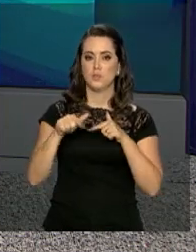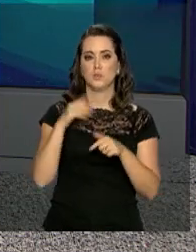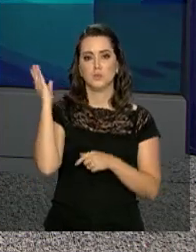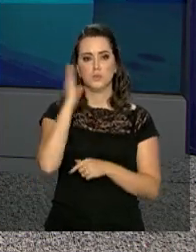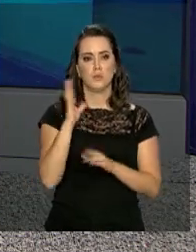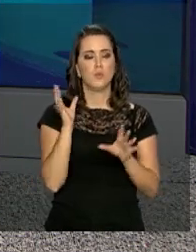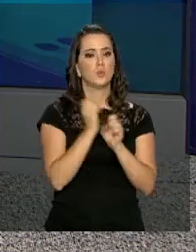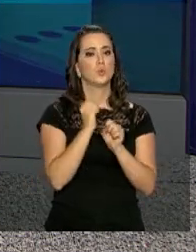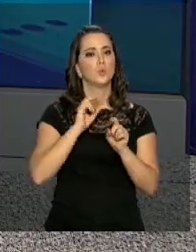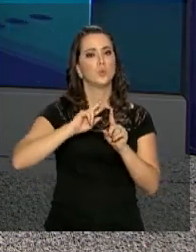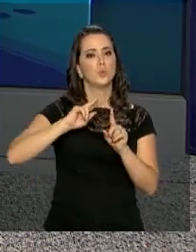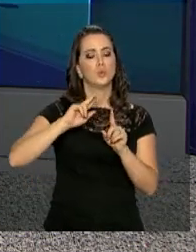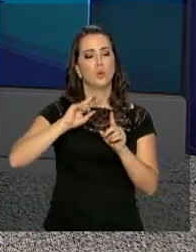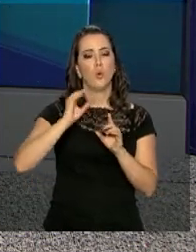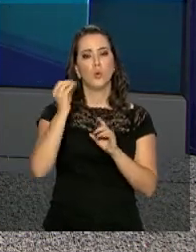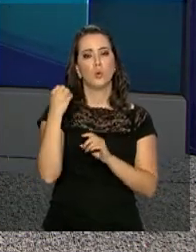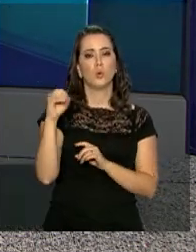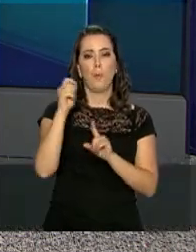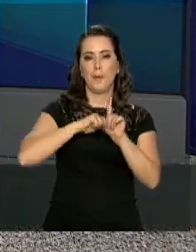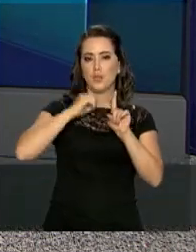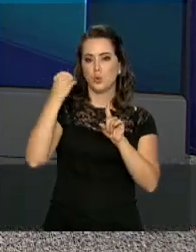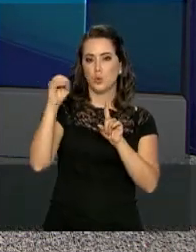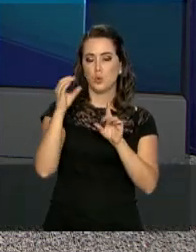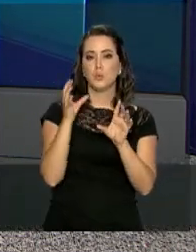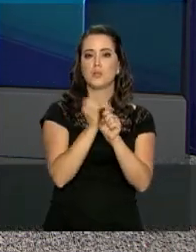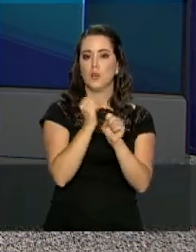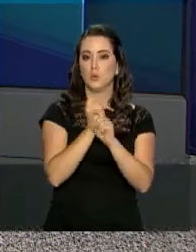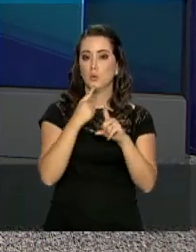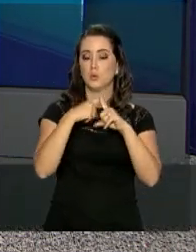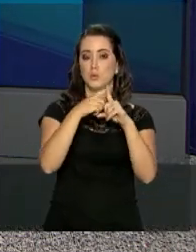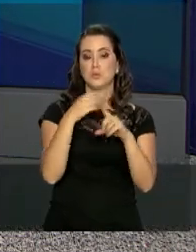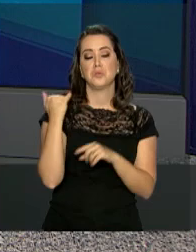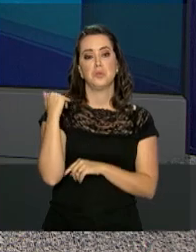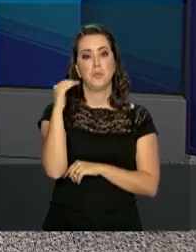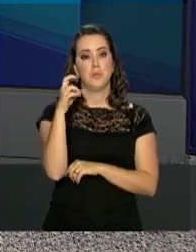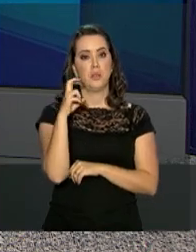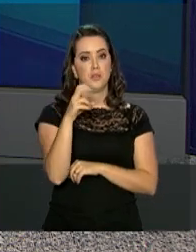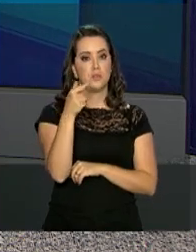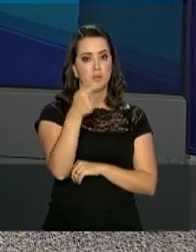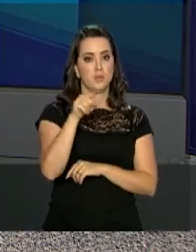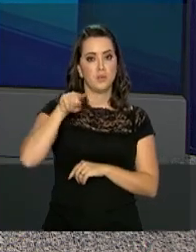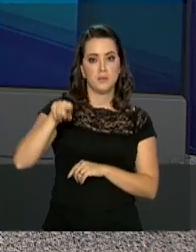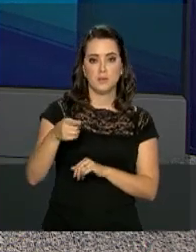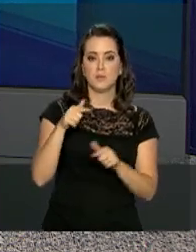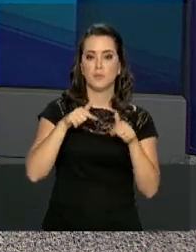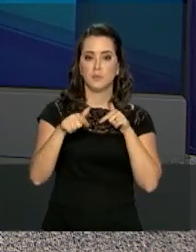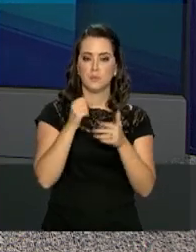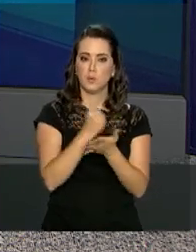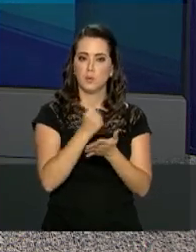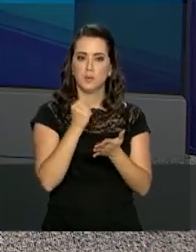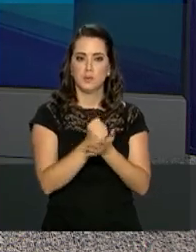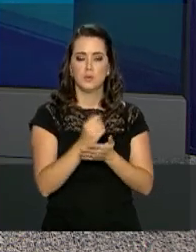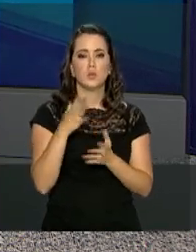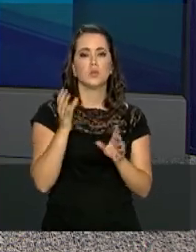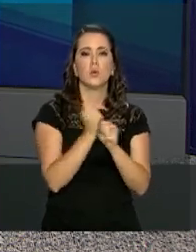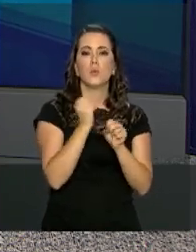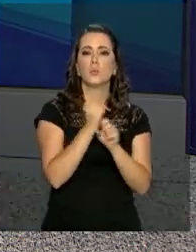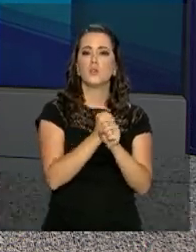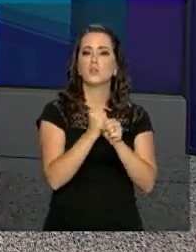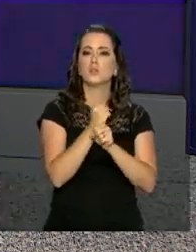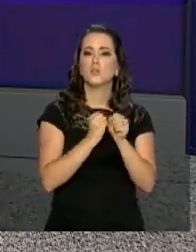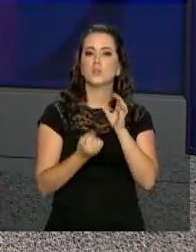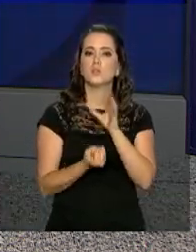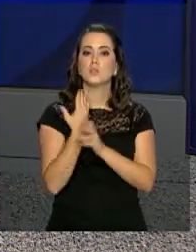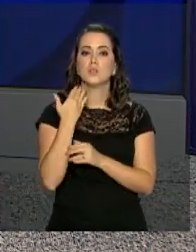trabalho, o Brasil fechou outubro com saldo positivo de mais de 57 mil empregos formais. No acumulado do